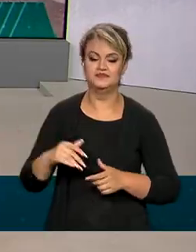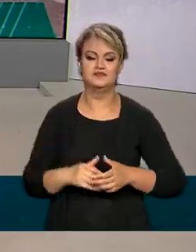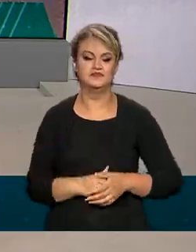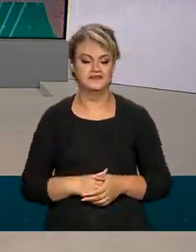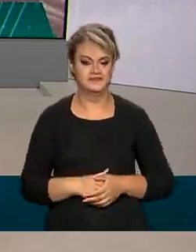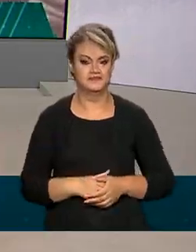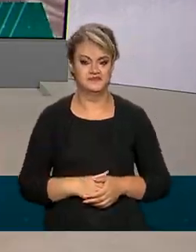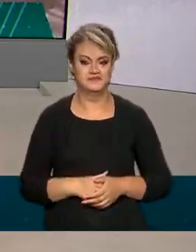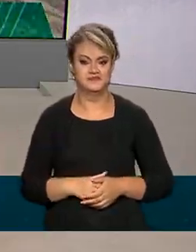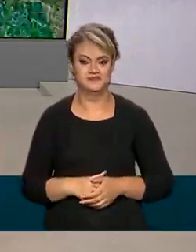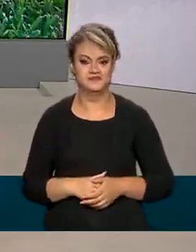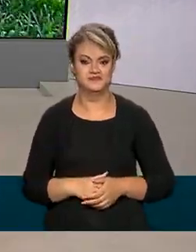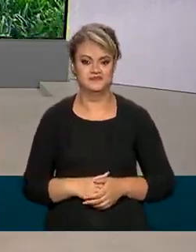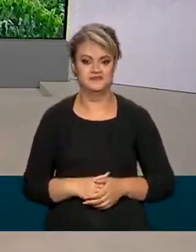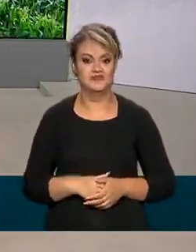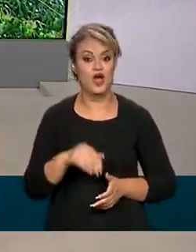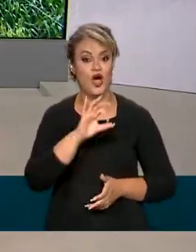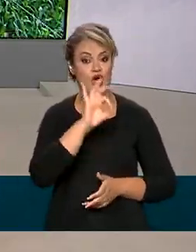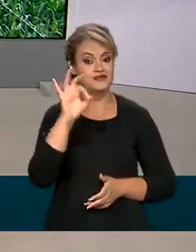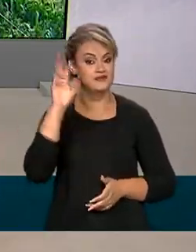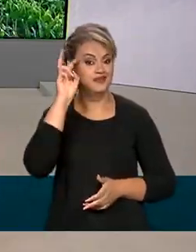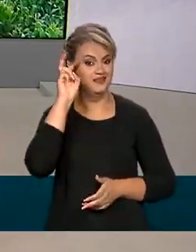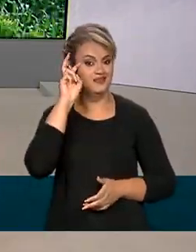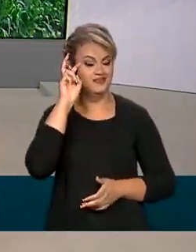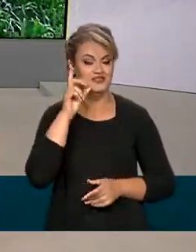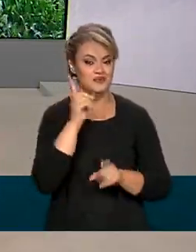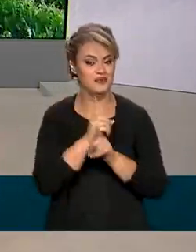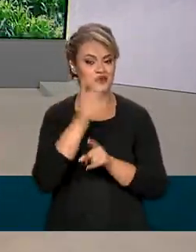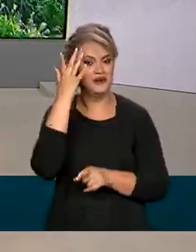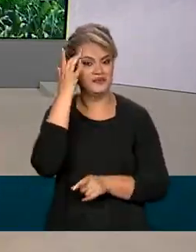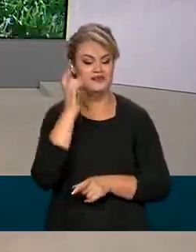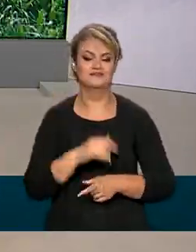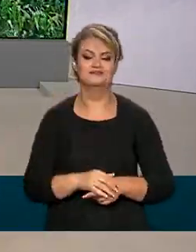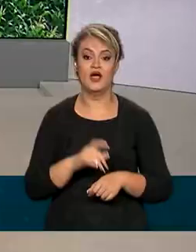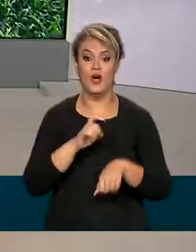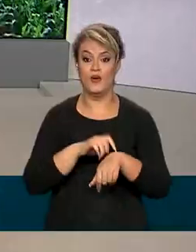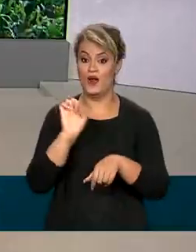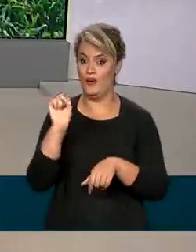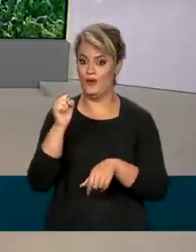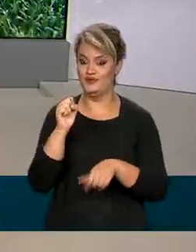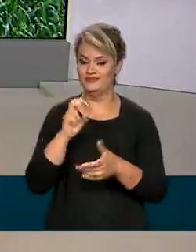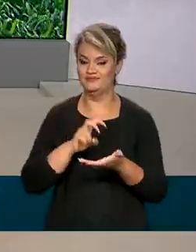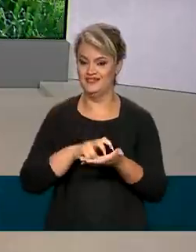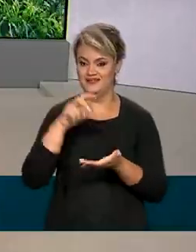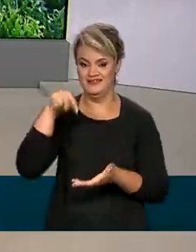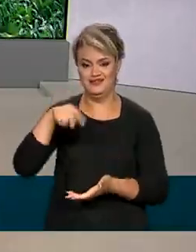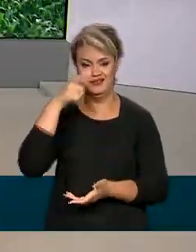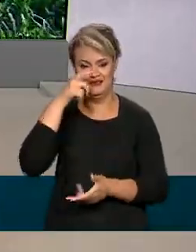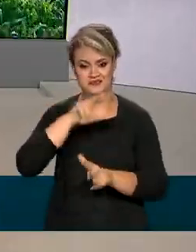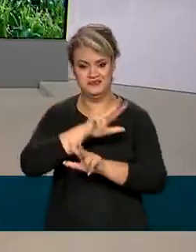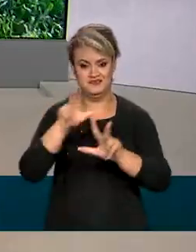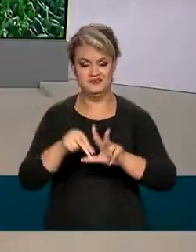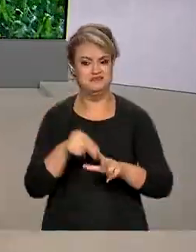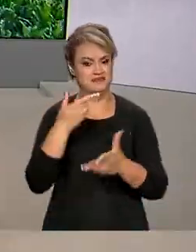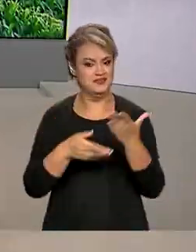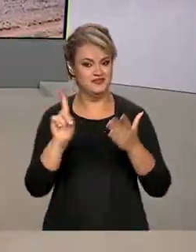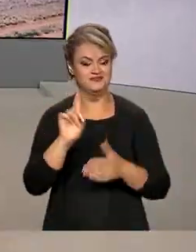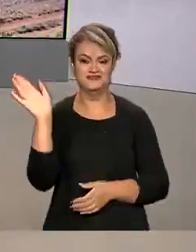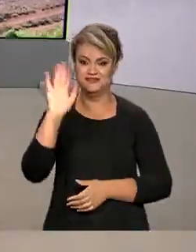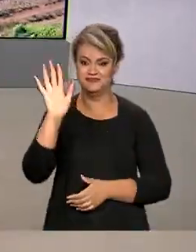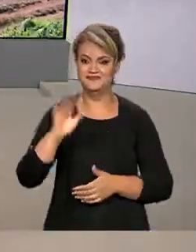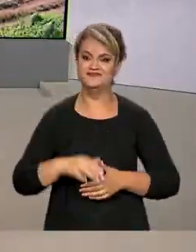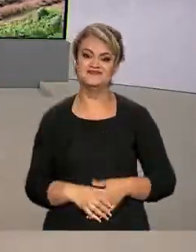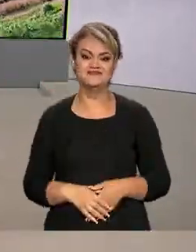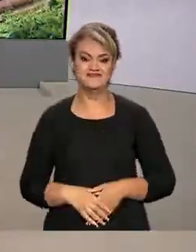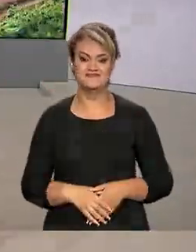sociais da TV Brasil. Para você, uma ótima quinta-feira. gente se vê amanhã, às 8 horas da manhã, aqui no Brasil em Dia. Não perca. Tchau, tchau. Até